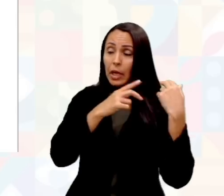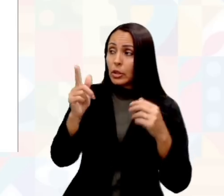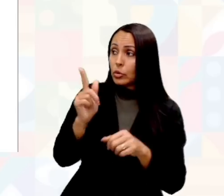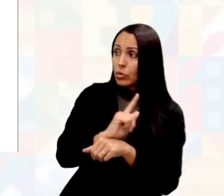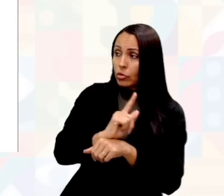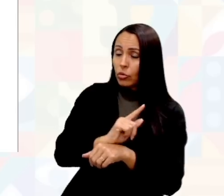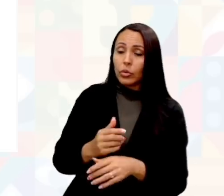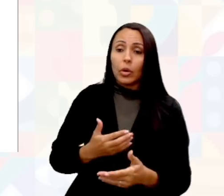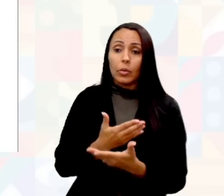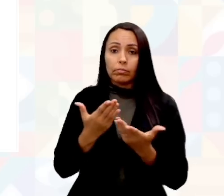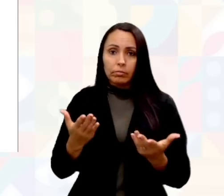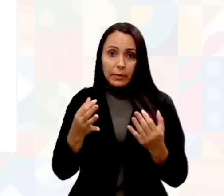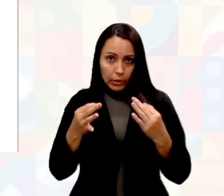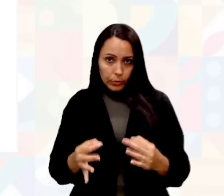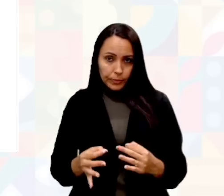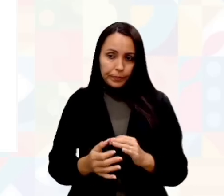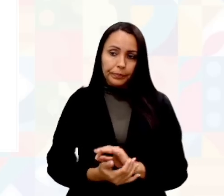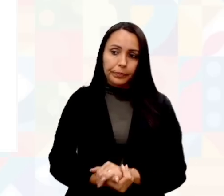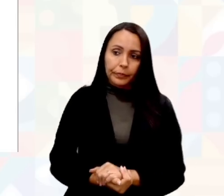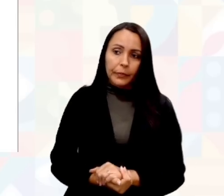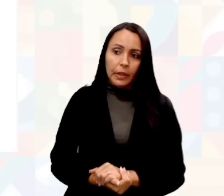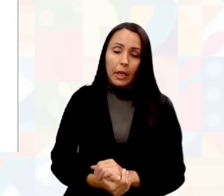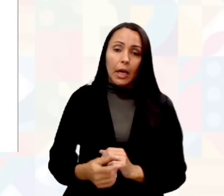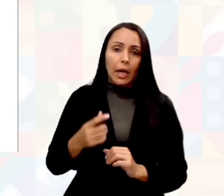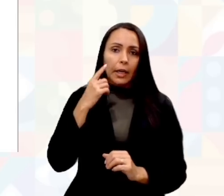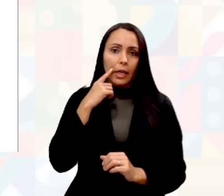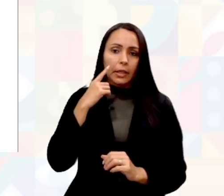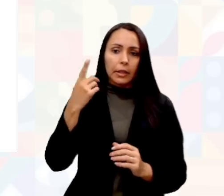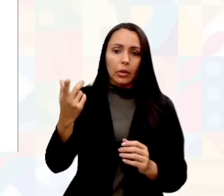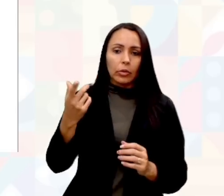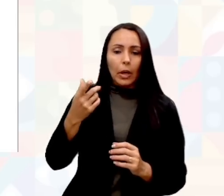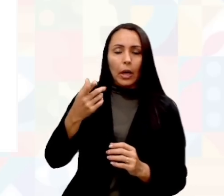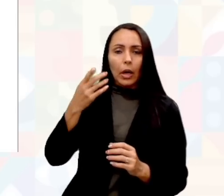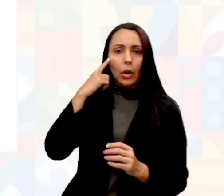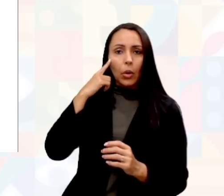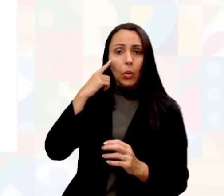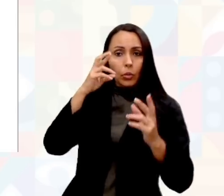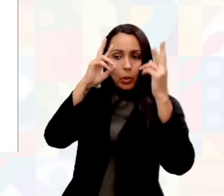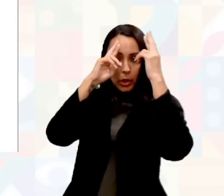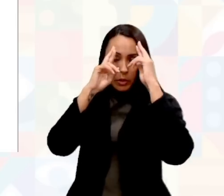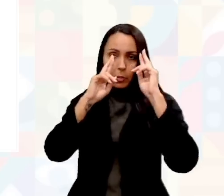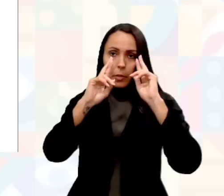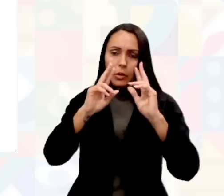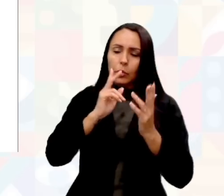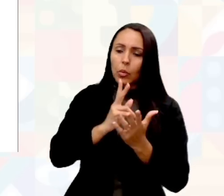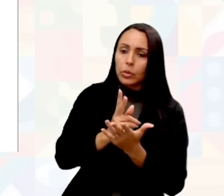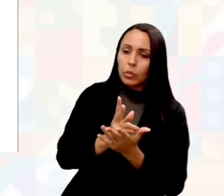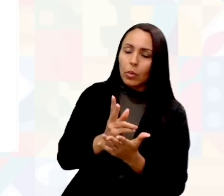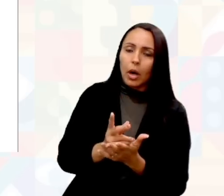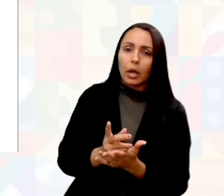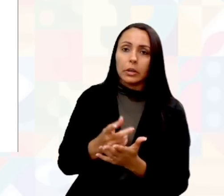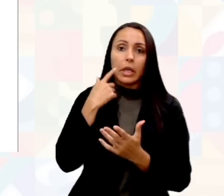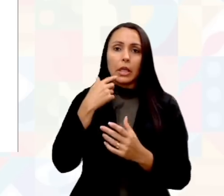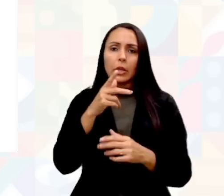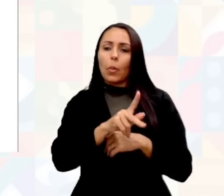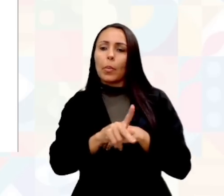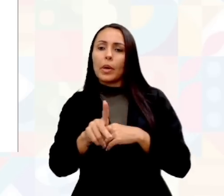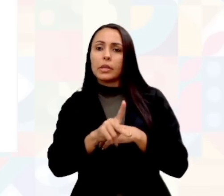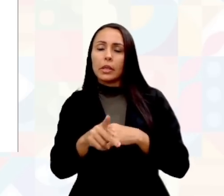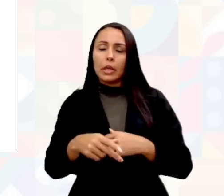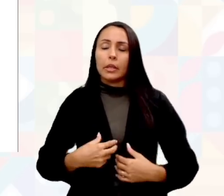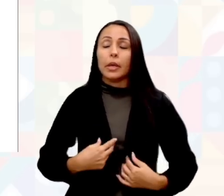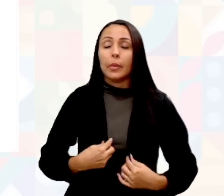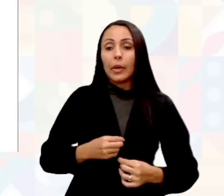muito fluido, a questão da hierarquia ser mantida, porém com flexibilidade de gestão. E para que o nosso aluno